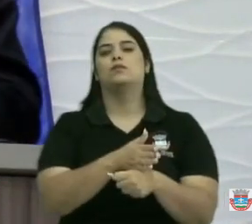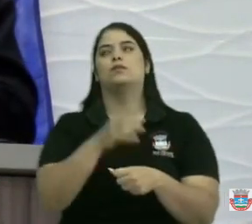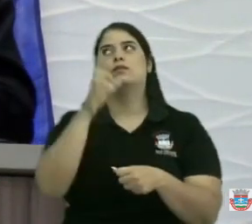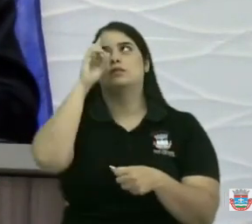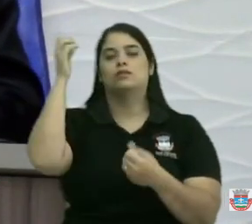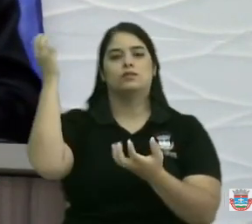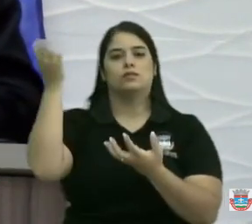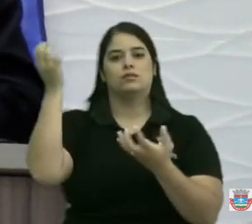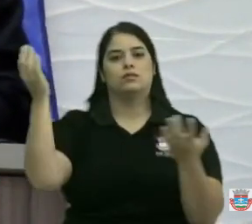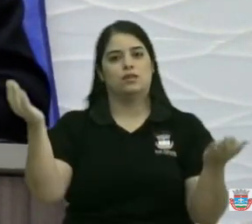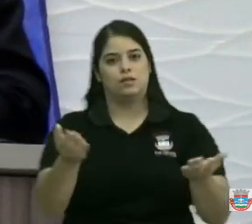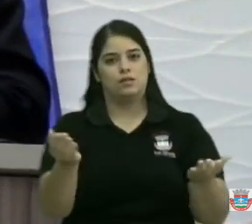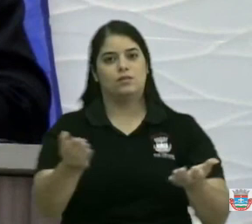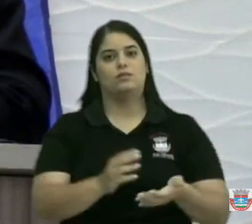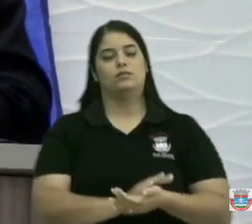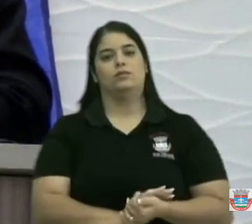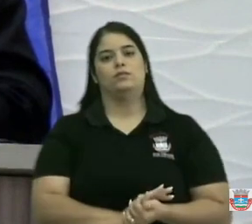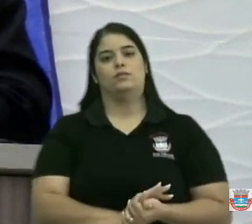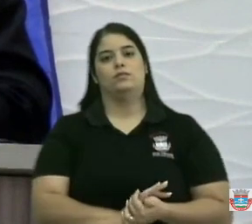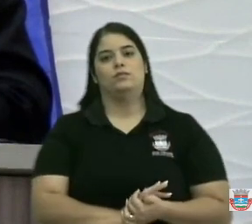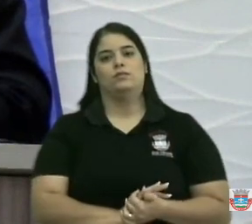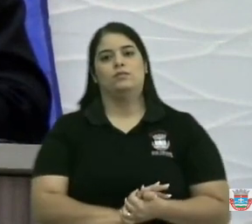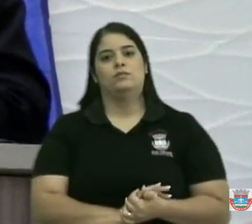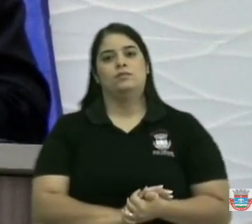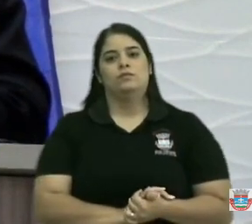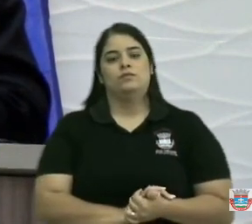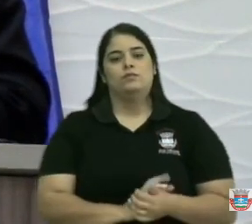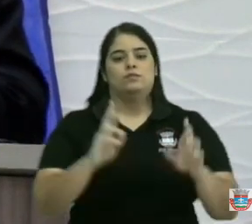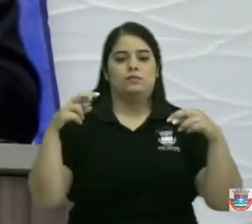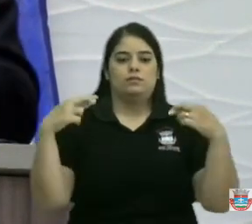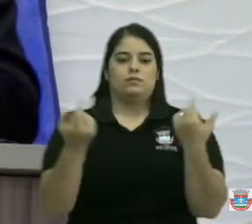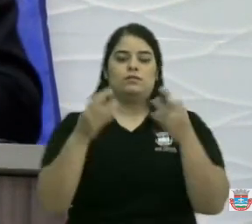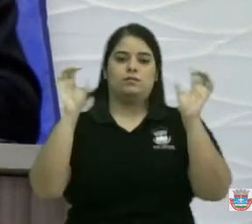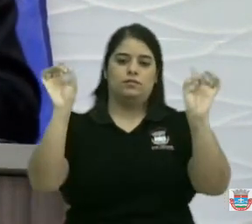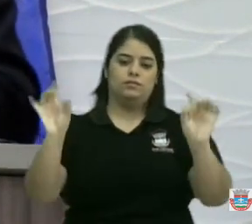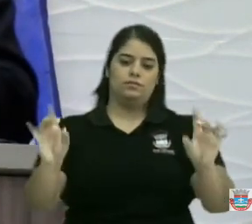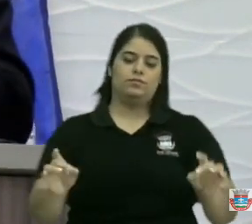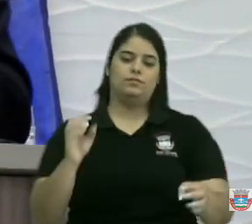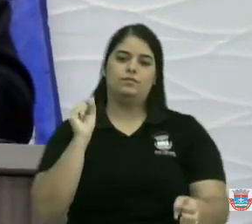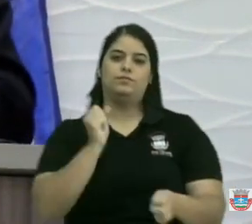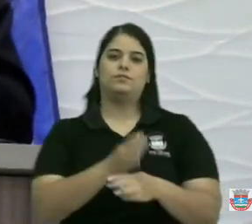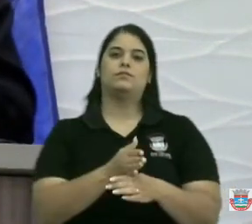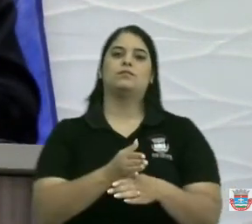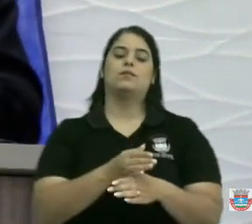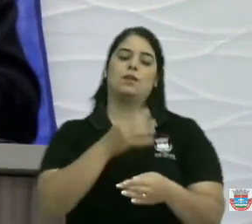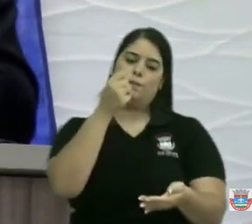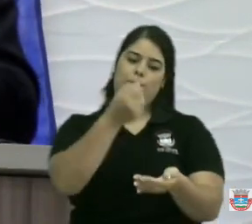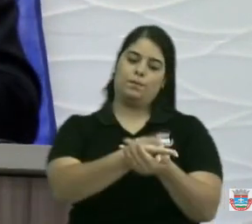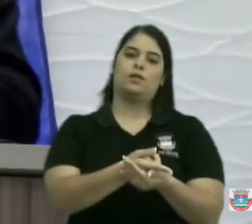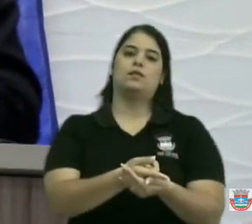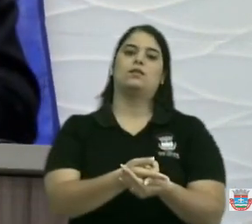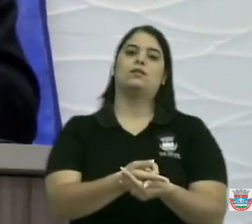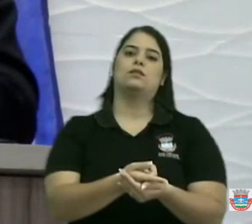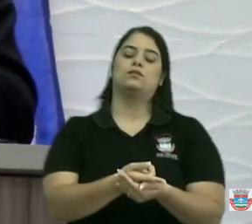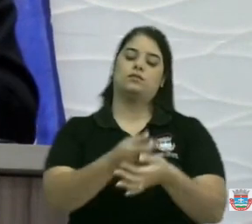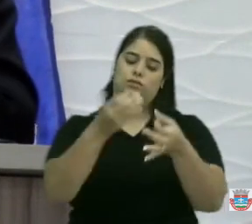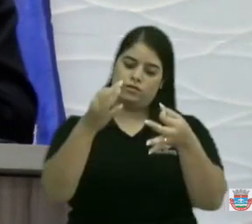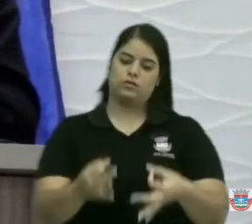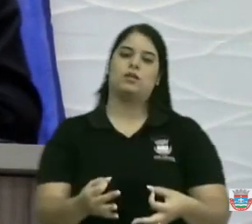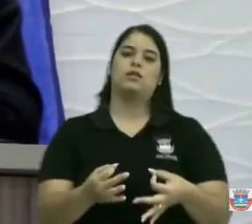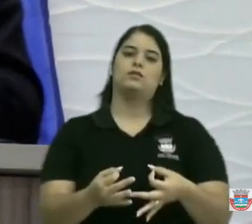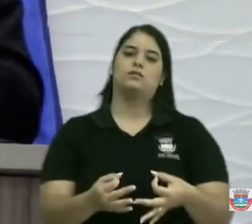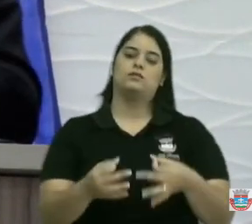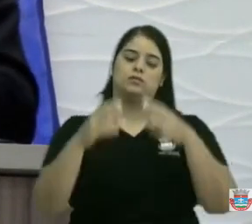quiser hoje ainda na sessão extraordinária para aprovar e ser pago o que é merecido desses